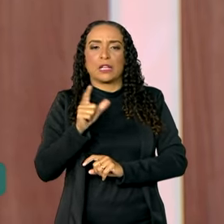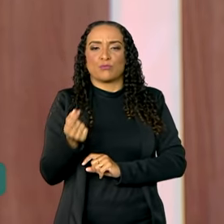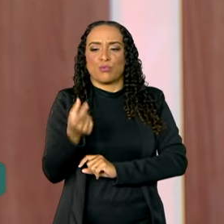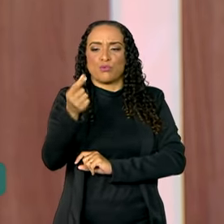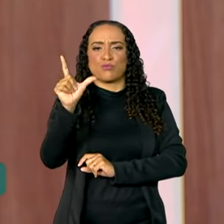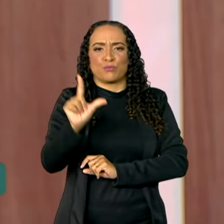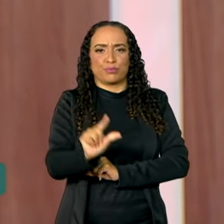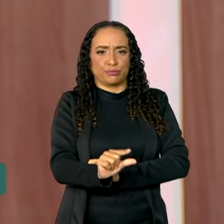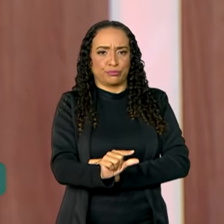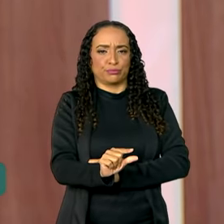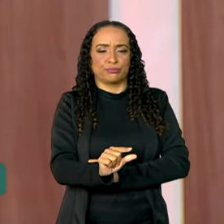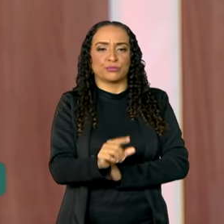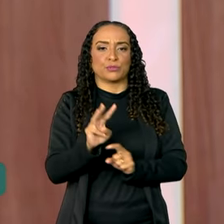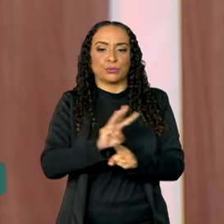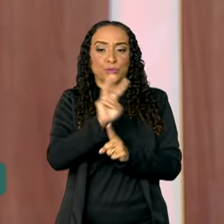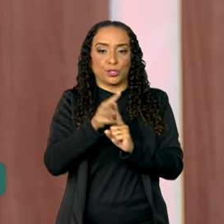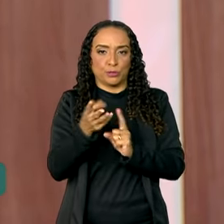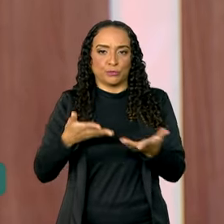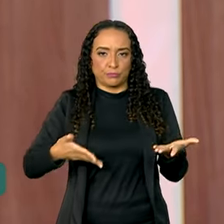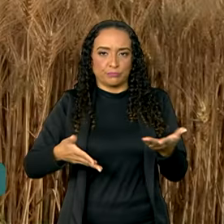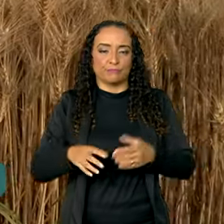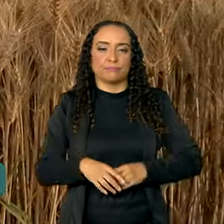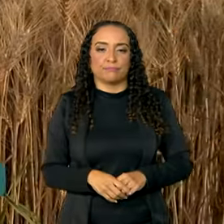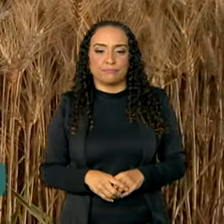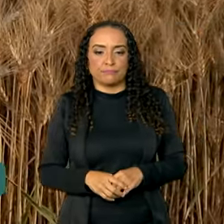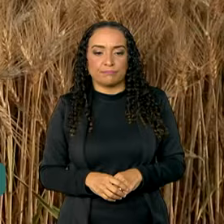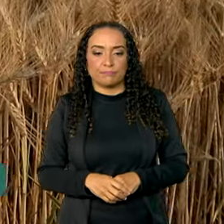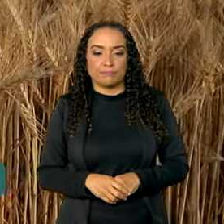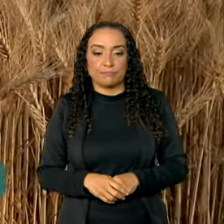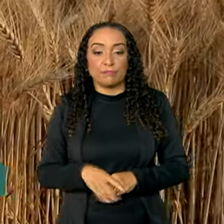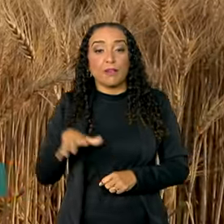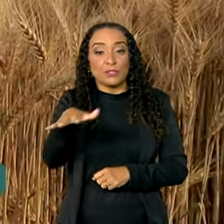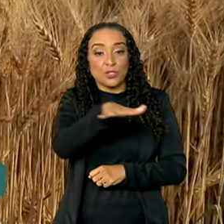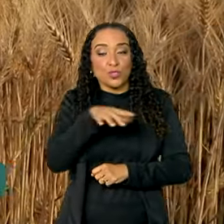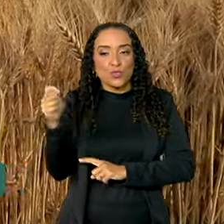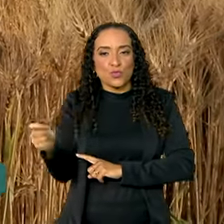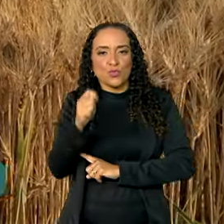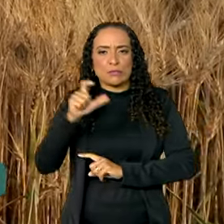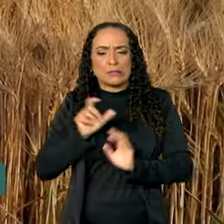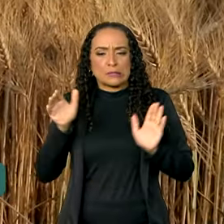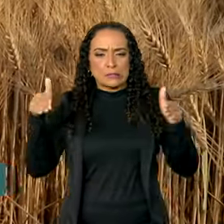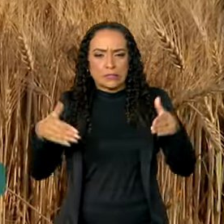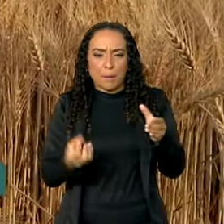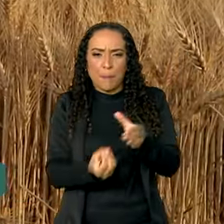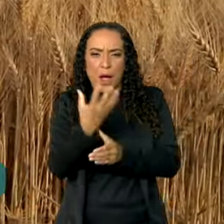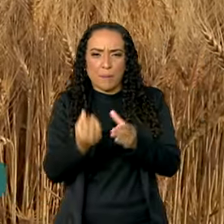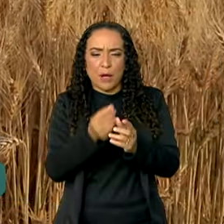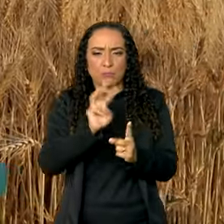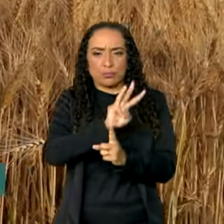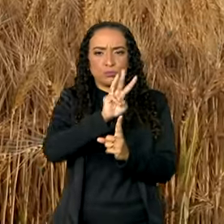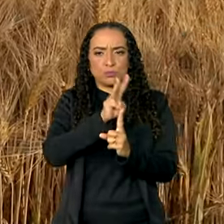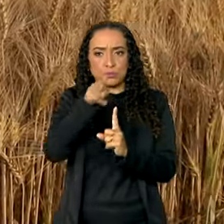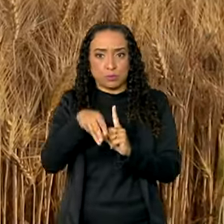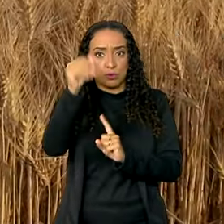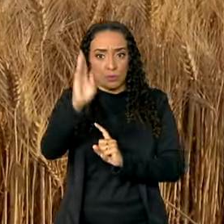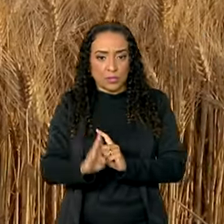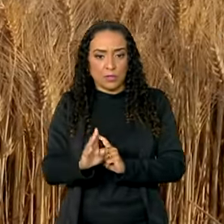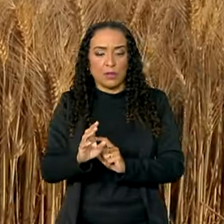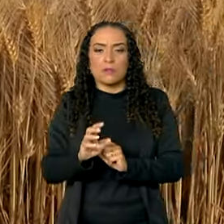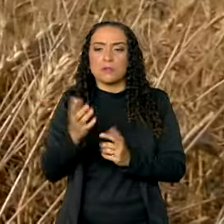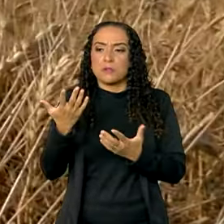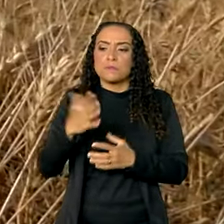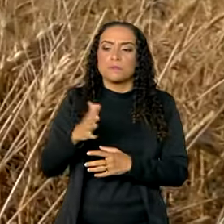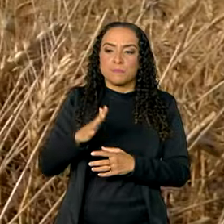os baixos preços do trigo no mercado. A região sul concentra a produção de trigo no país, com a